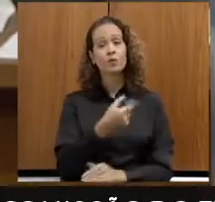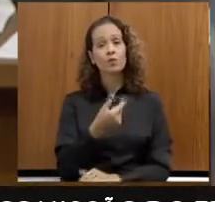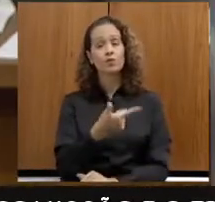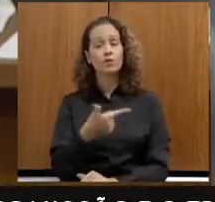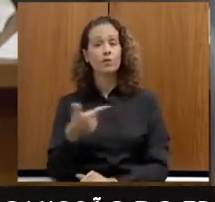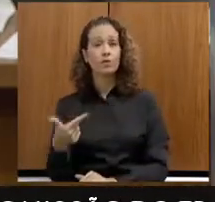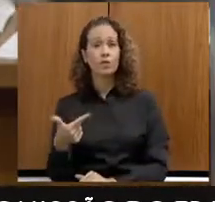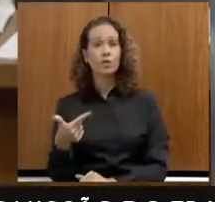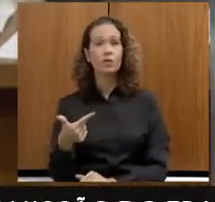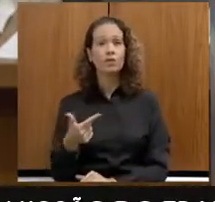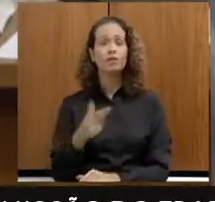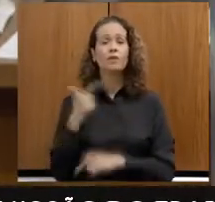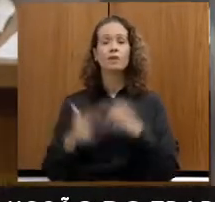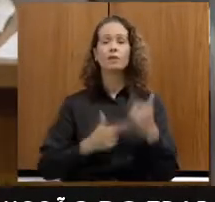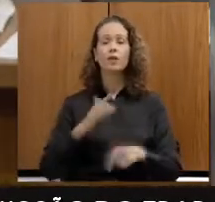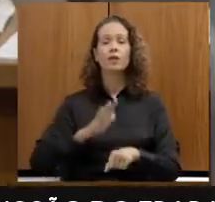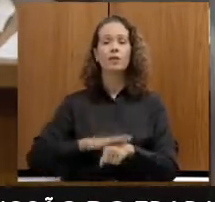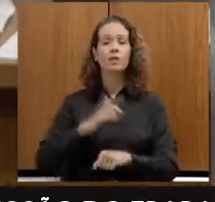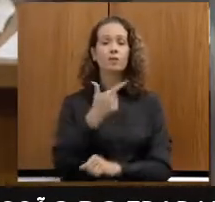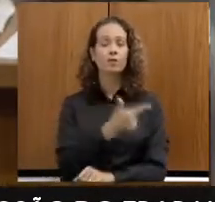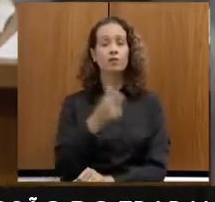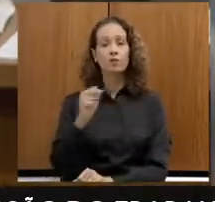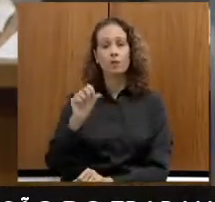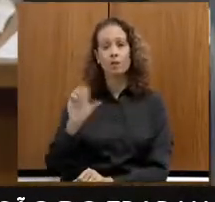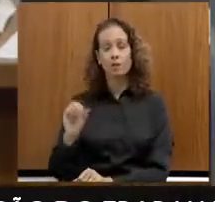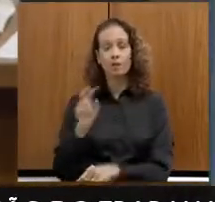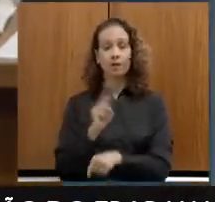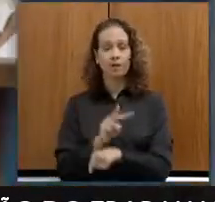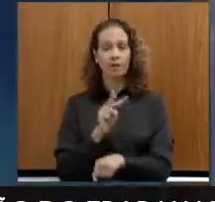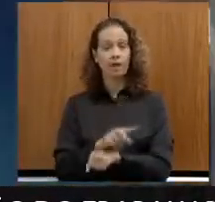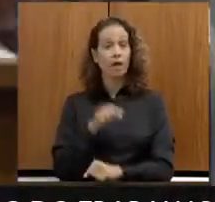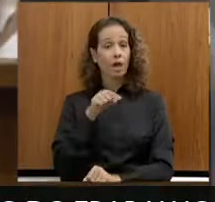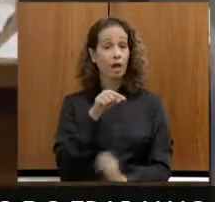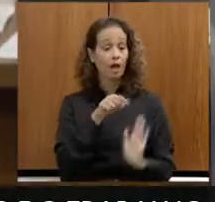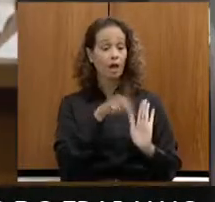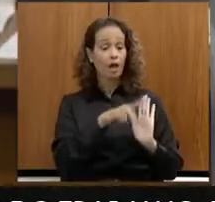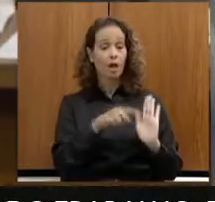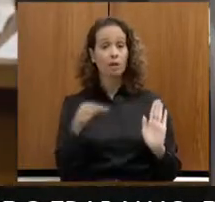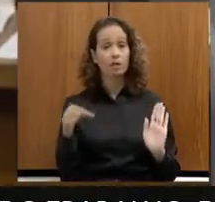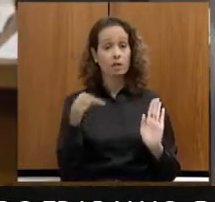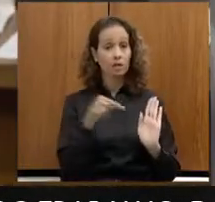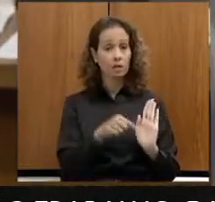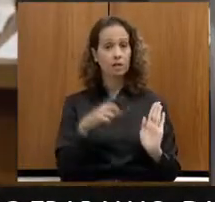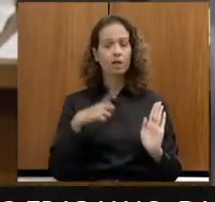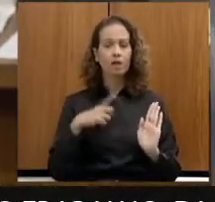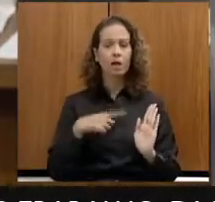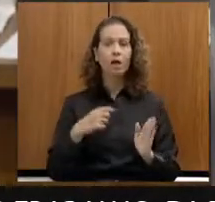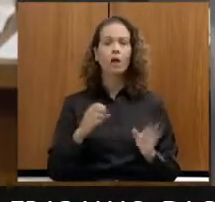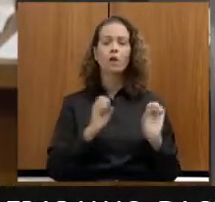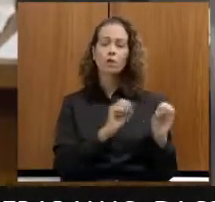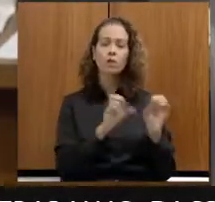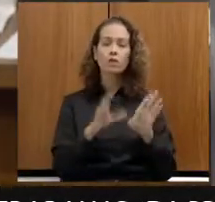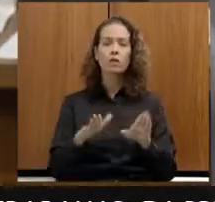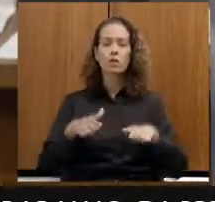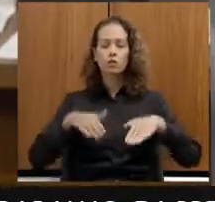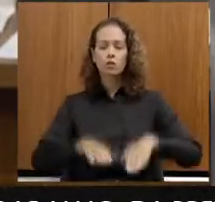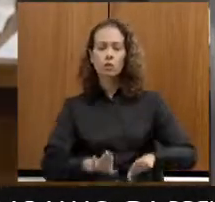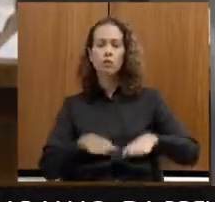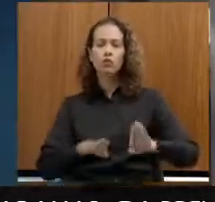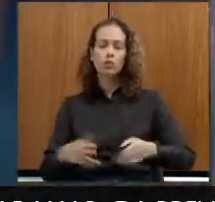280 vagas. Esse projeto, além de trabalhar a formação de corte e costura, nós trabalhamos